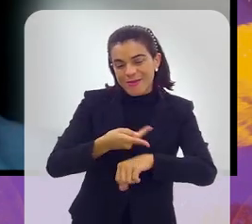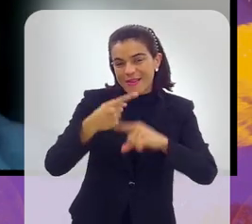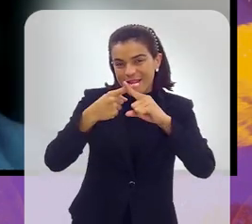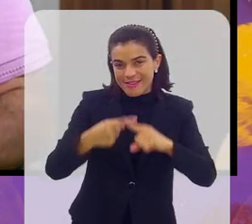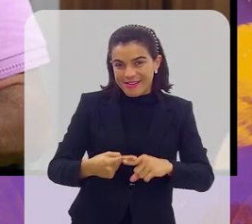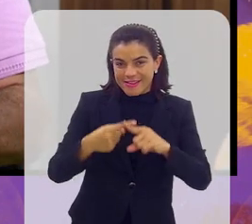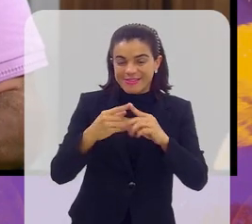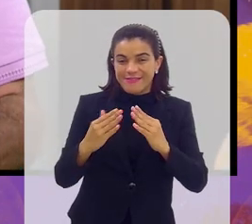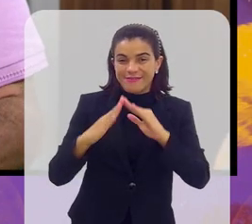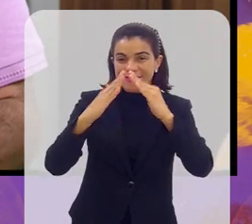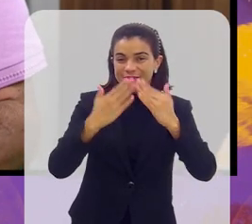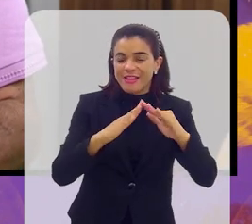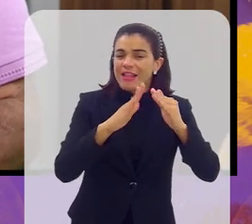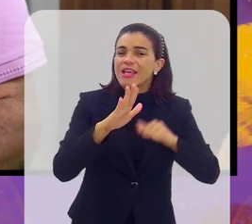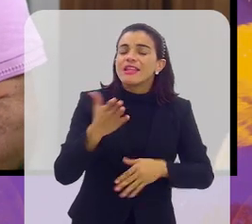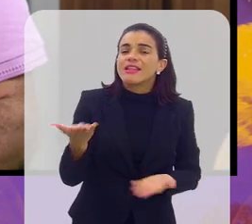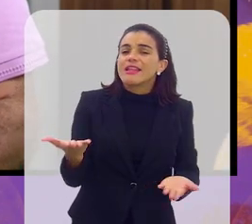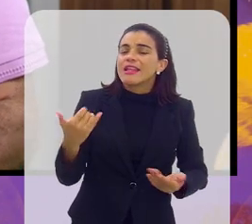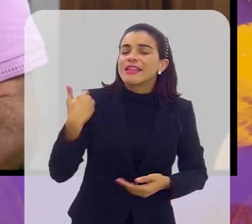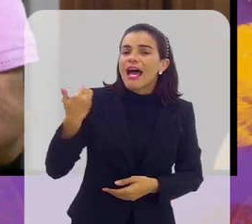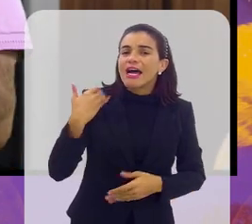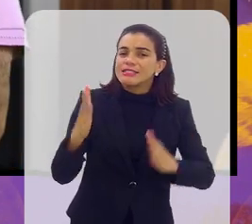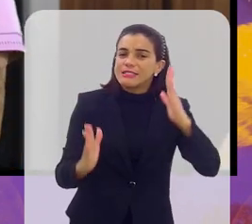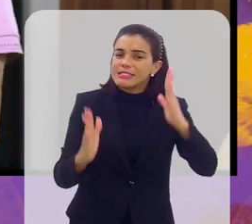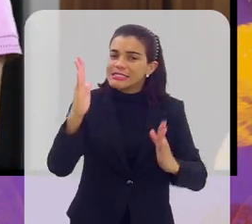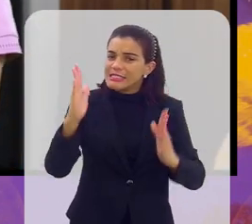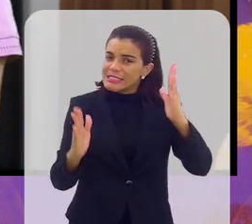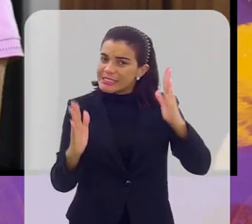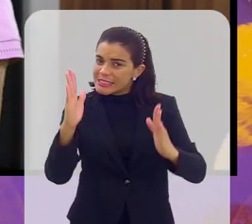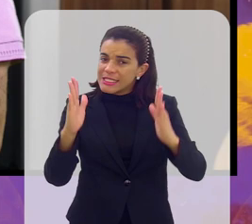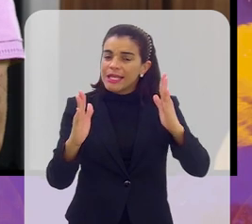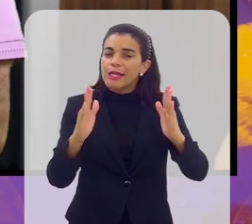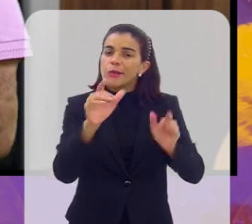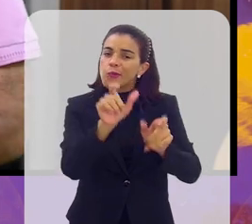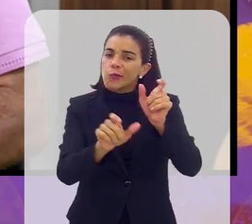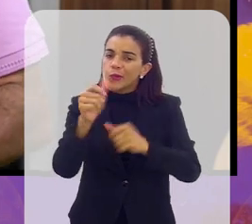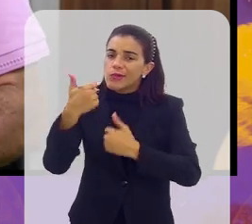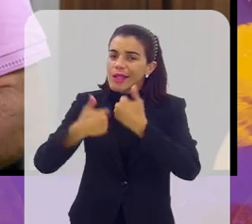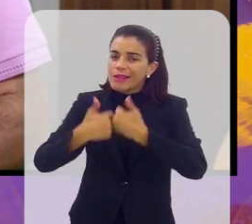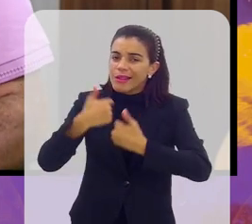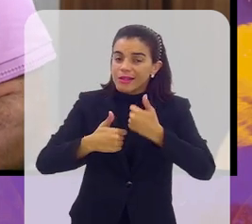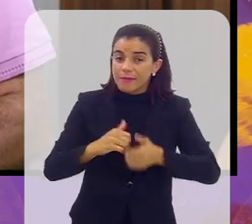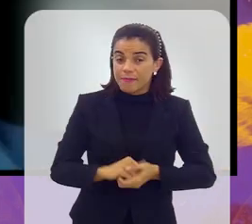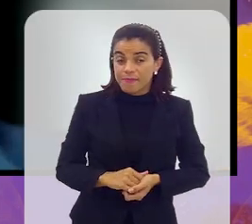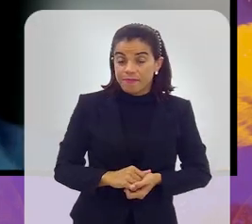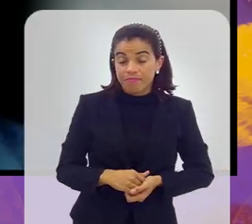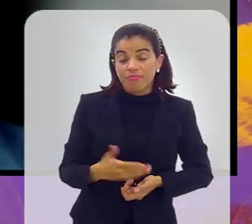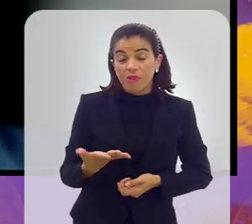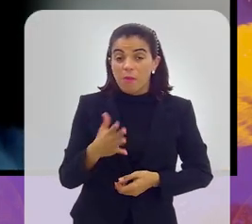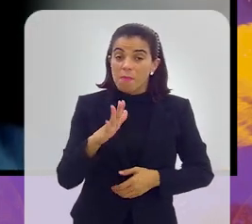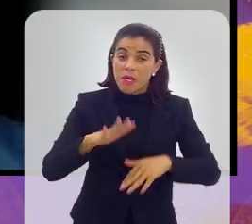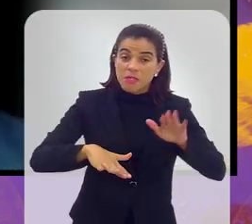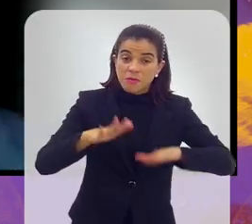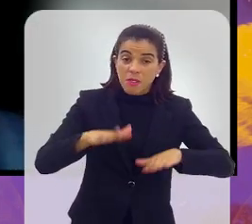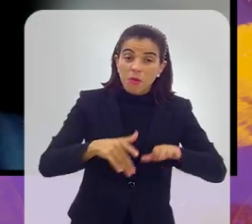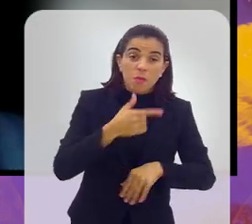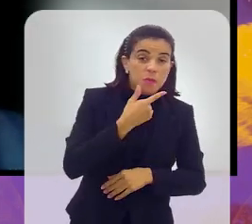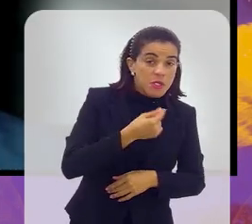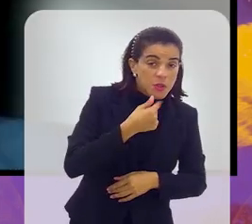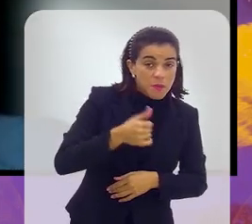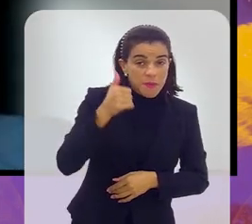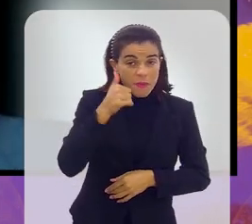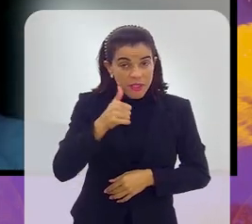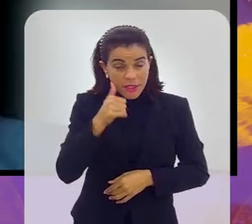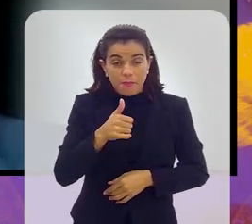Favelas. E qual é a média de idade dos participantes dessa competição? A média varia tanto para os